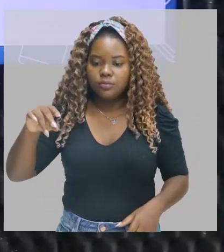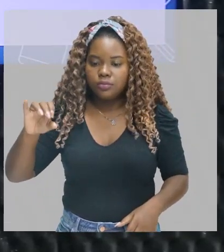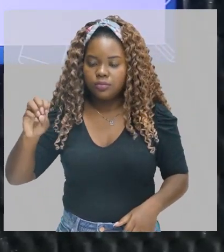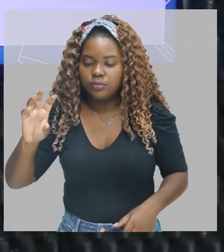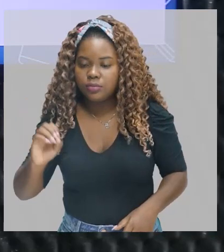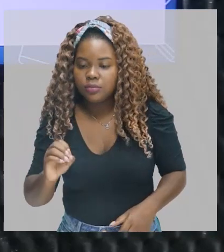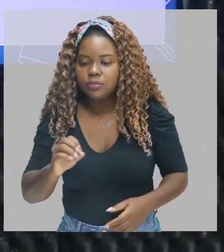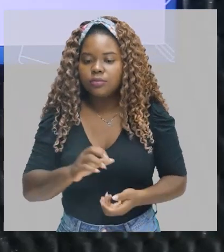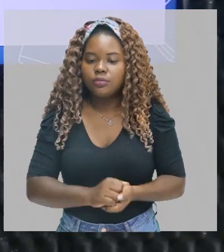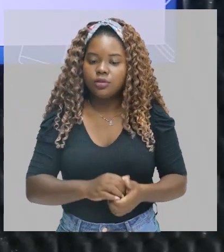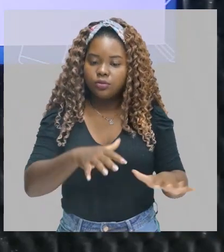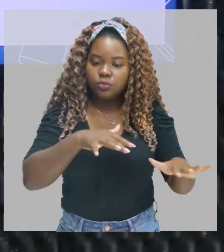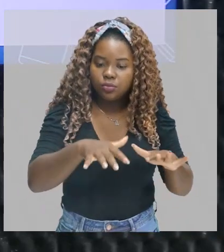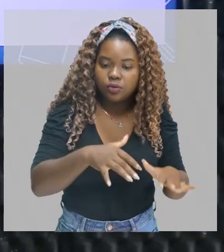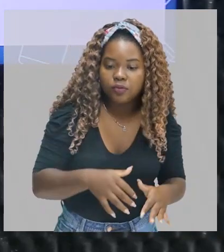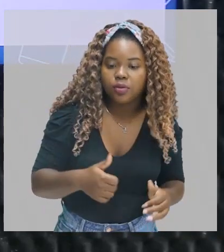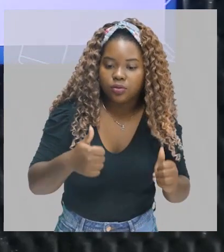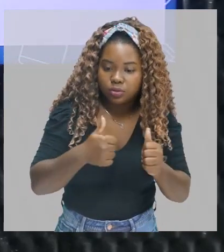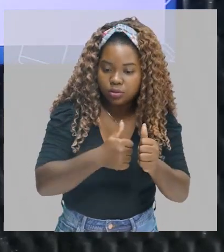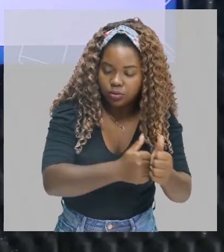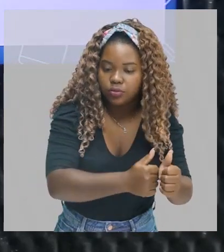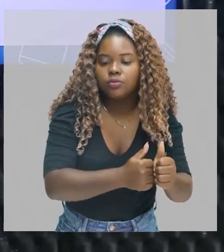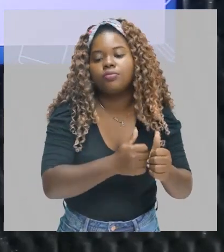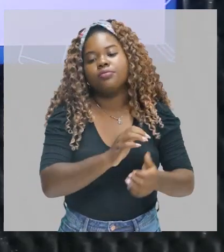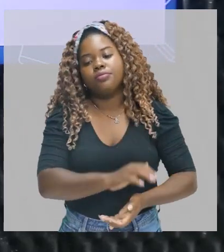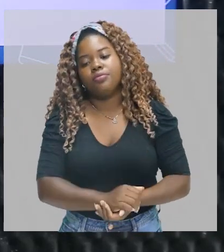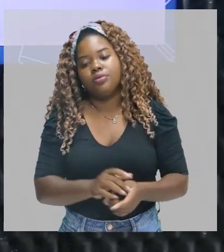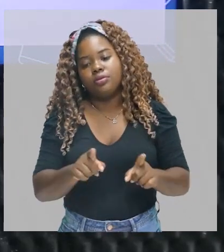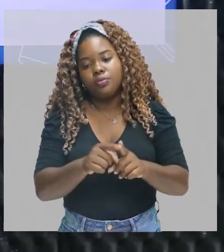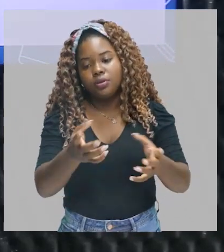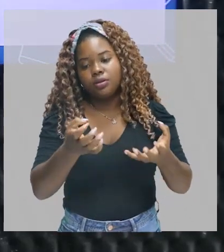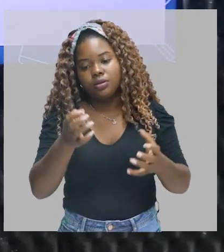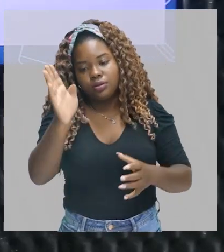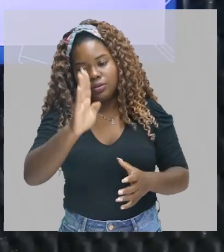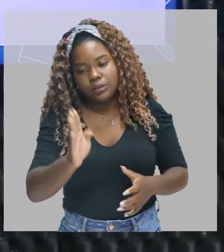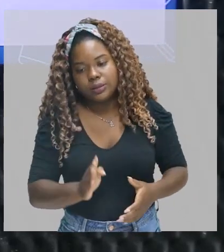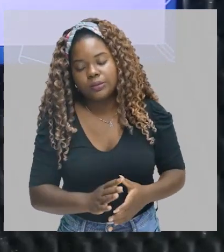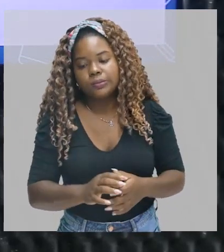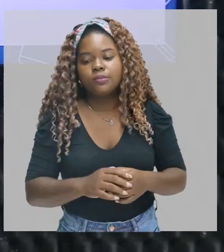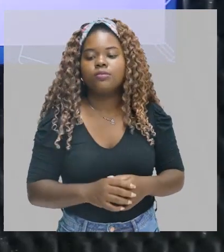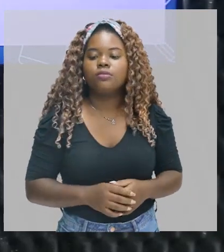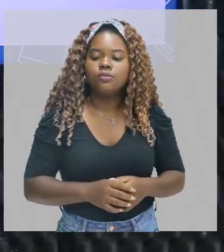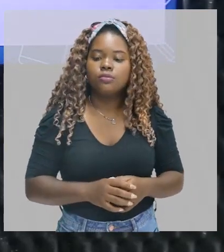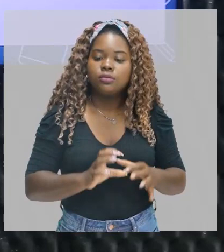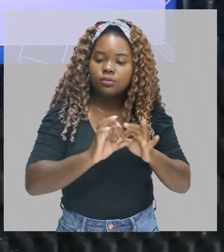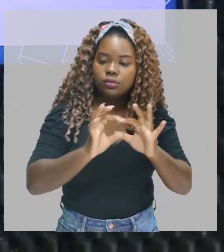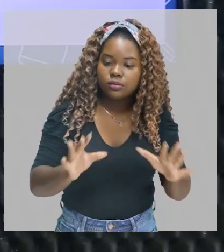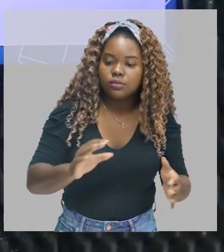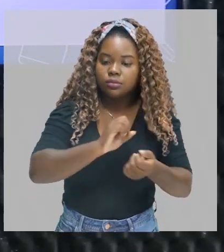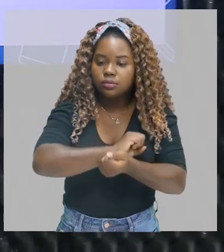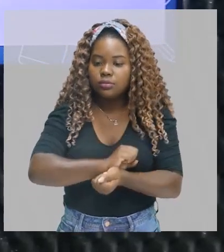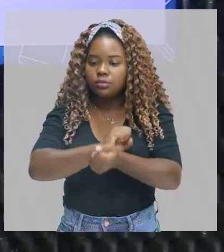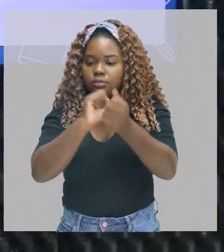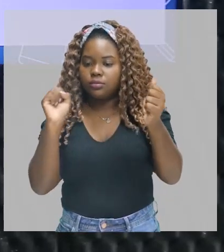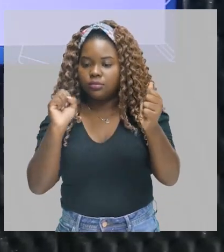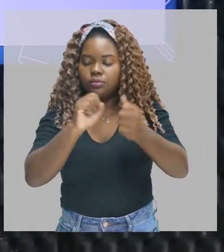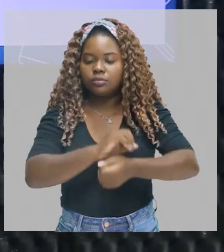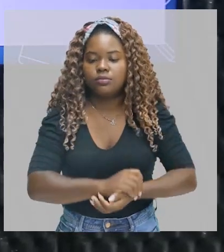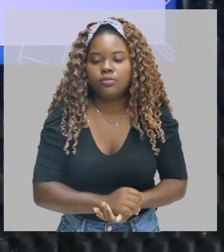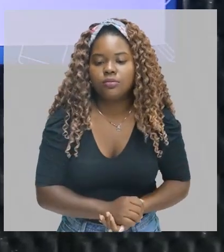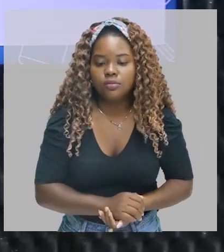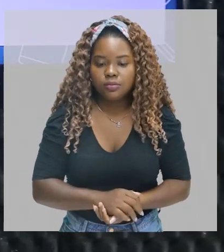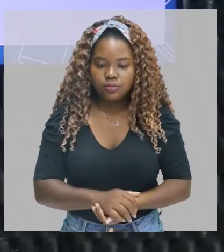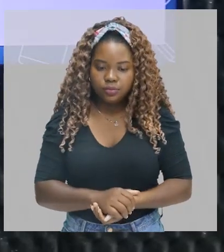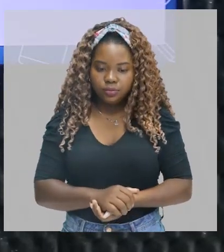caminhando nessa época. gente já está querendo um Brasil que liberte os escravos. Então,